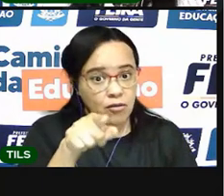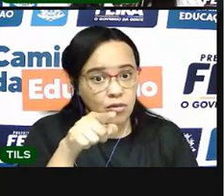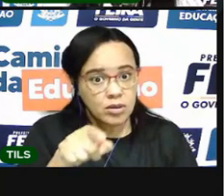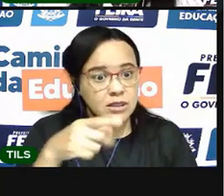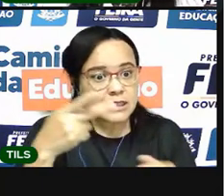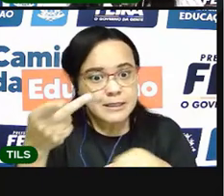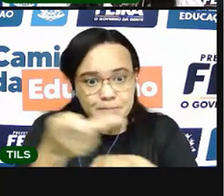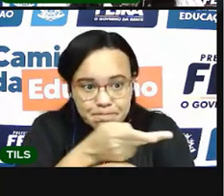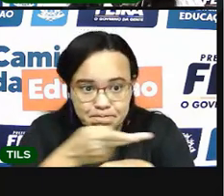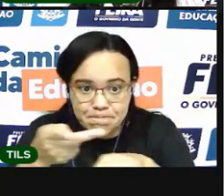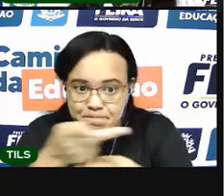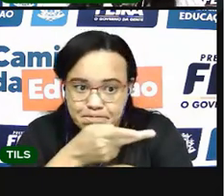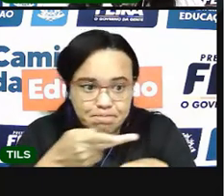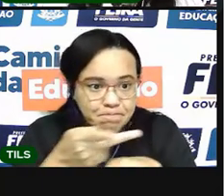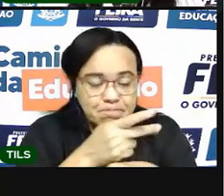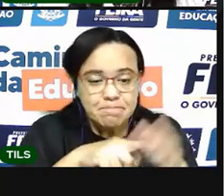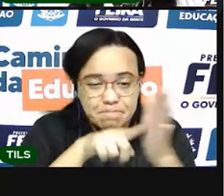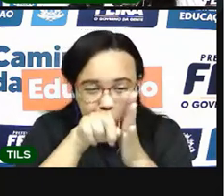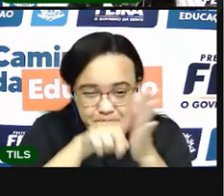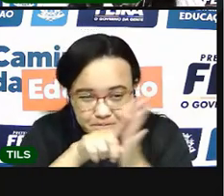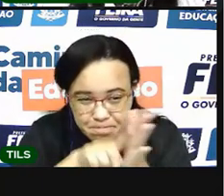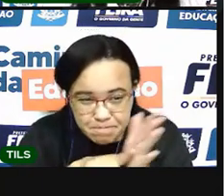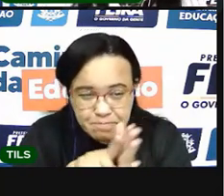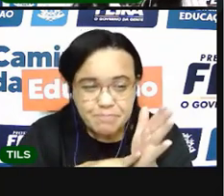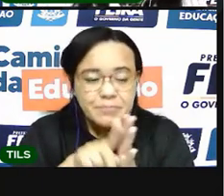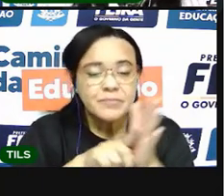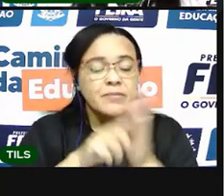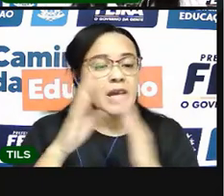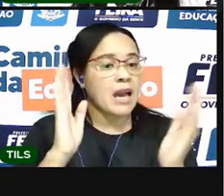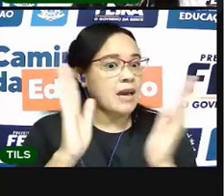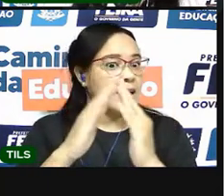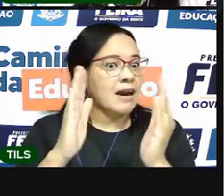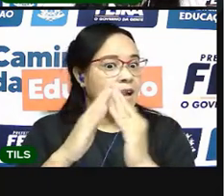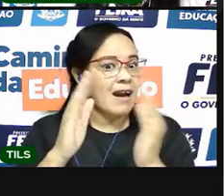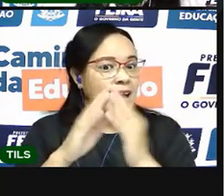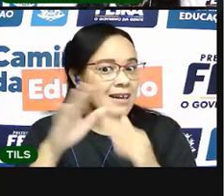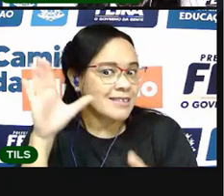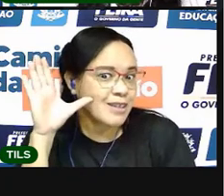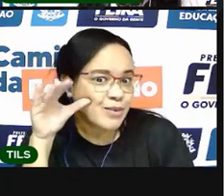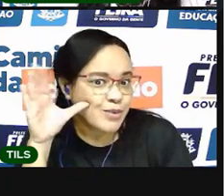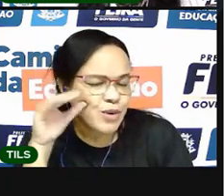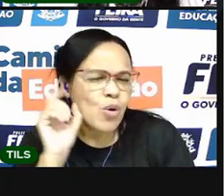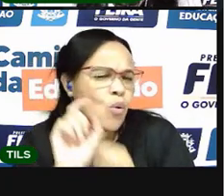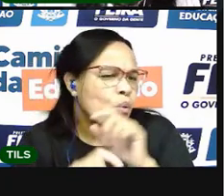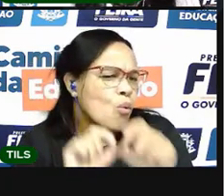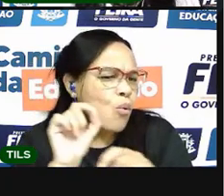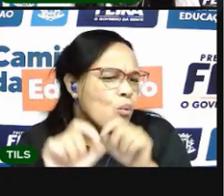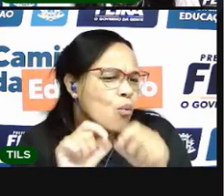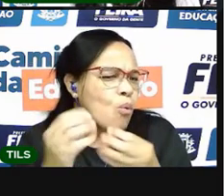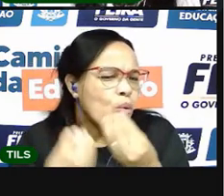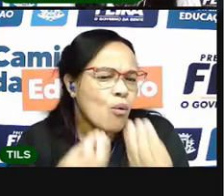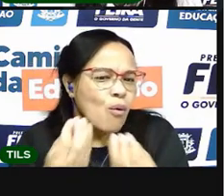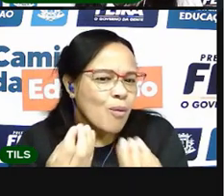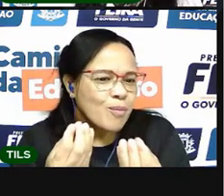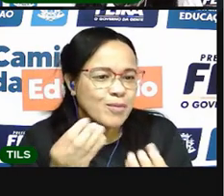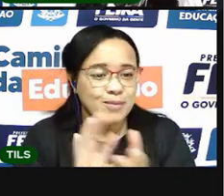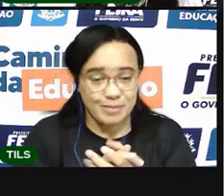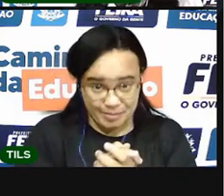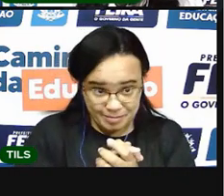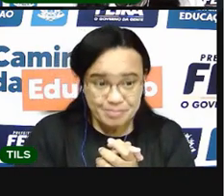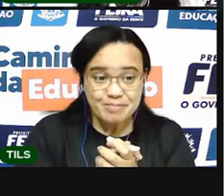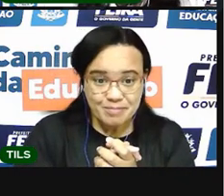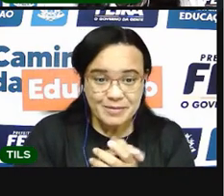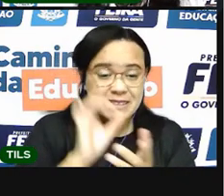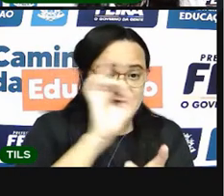pesquisa aí na sua casa. Vou deixar você curioso para saber, vou mostrar aqui de novo, para